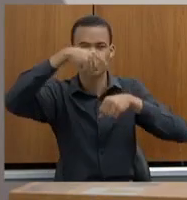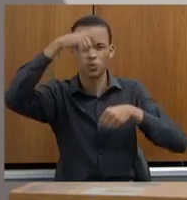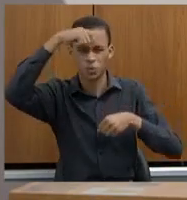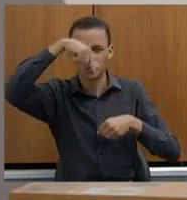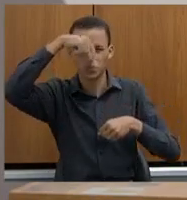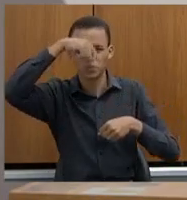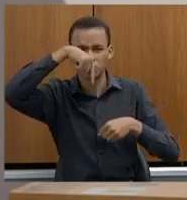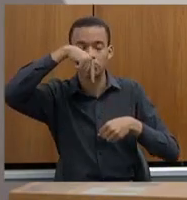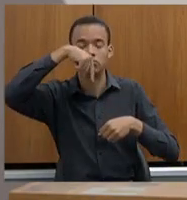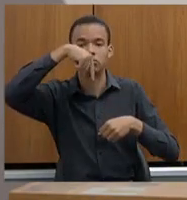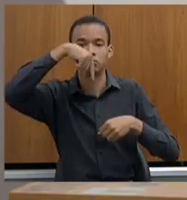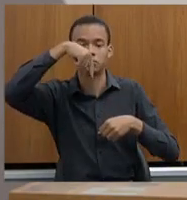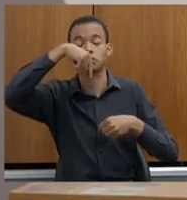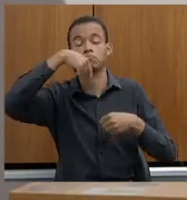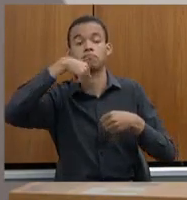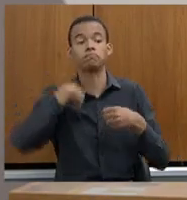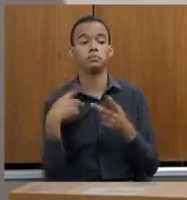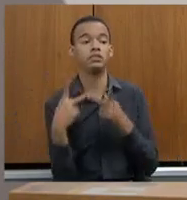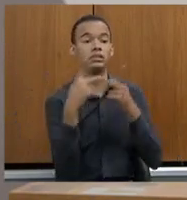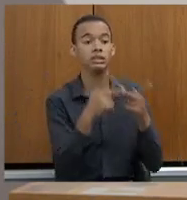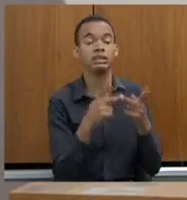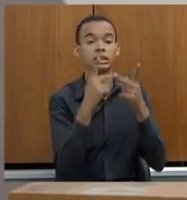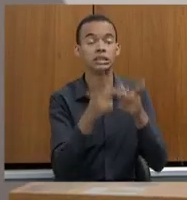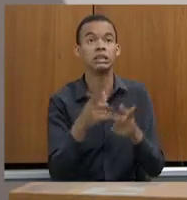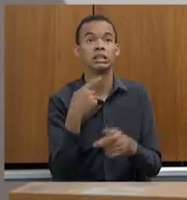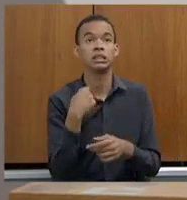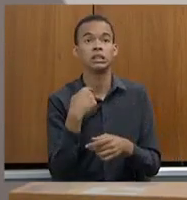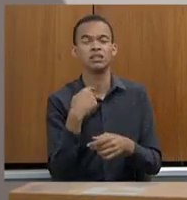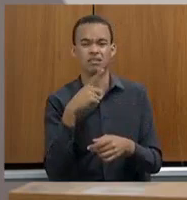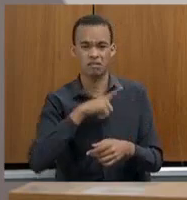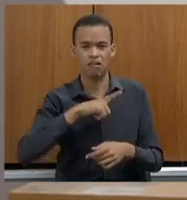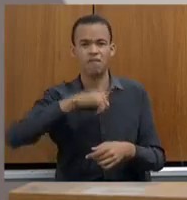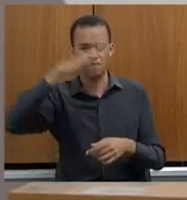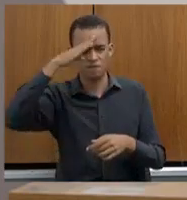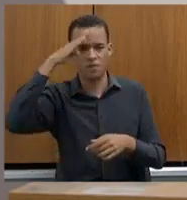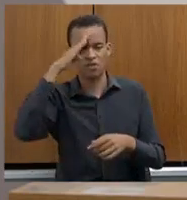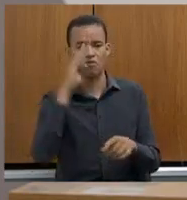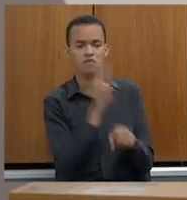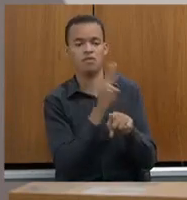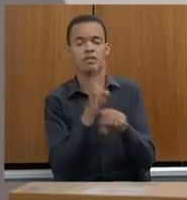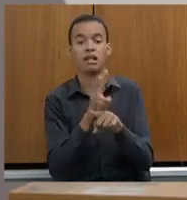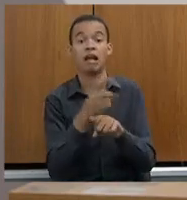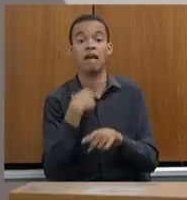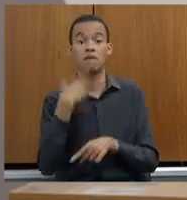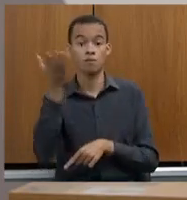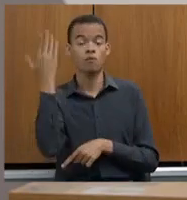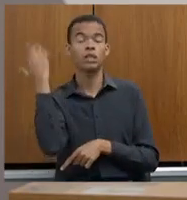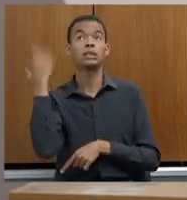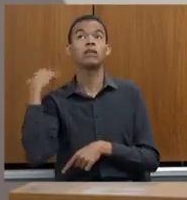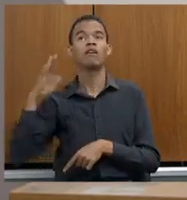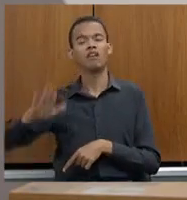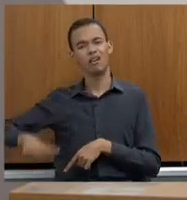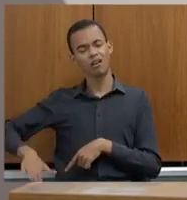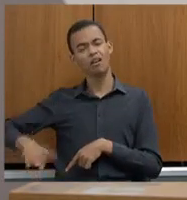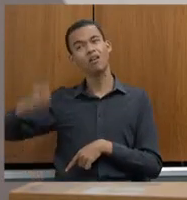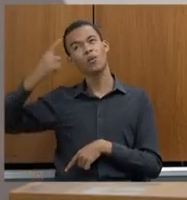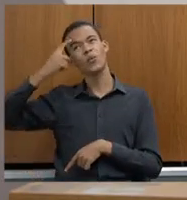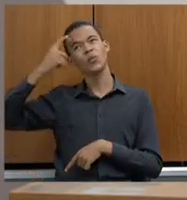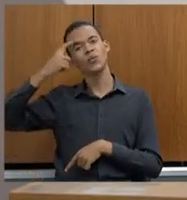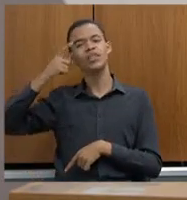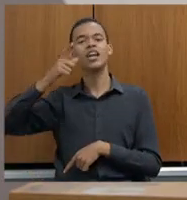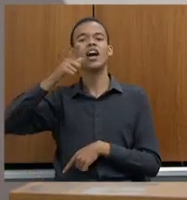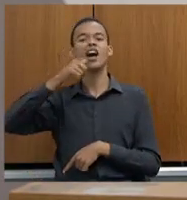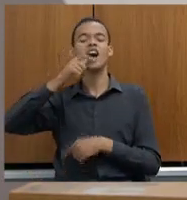Às vezes, eu era criança, pensava no Rio Amazonas, apaixonado, achava que o Rio Amazonas era um rio assim, só que ele é assim, tem um